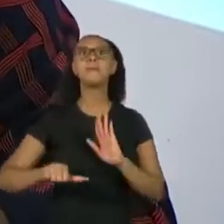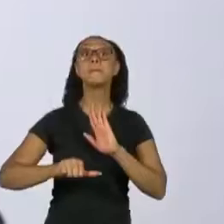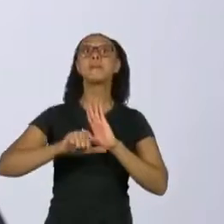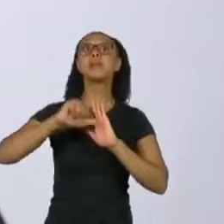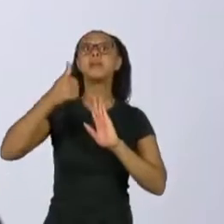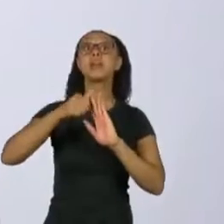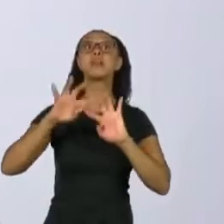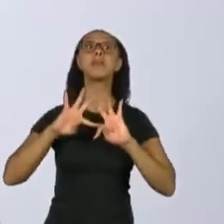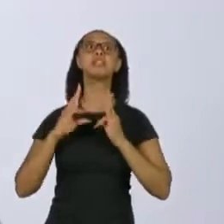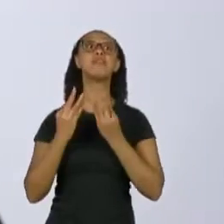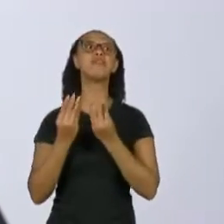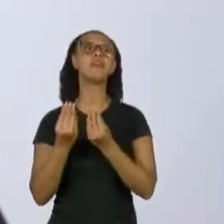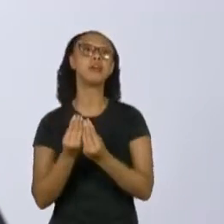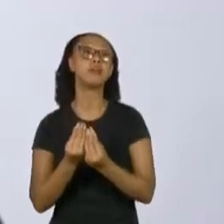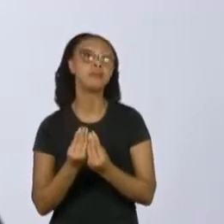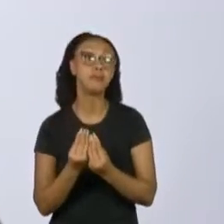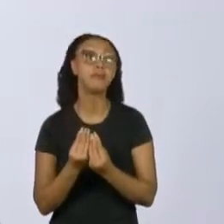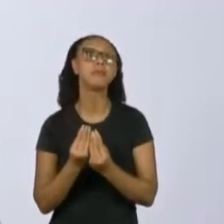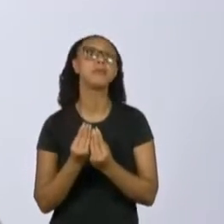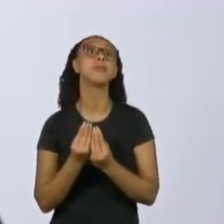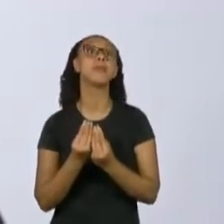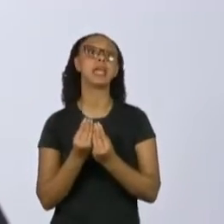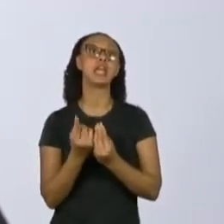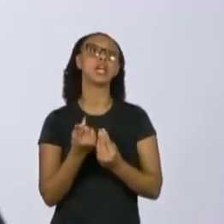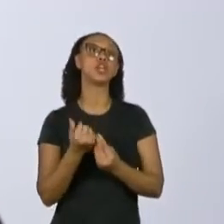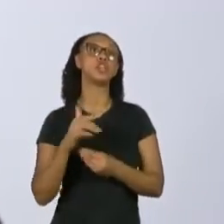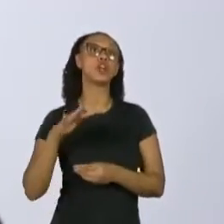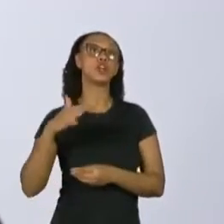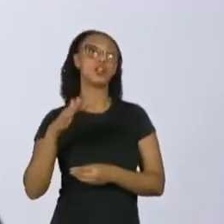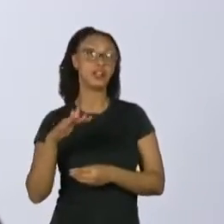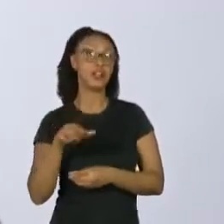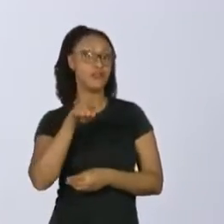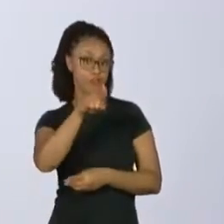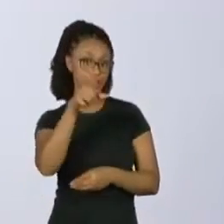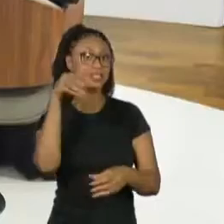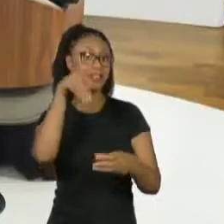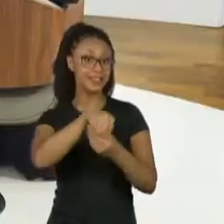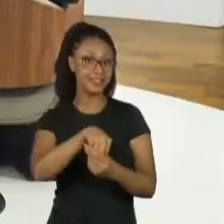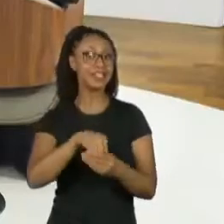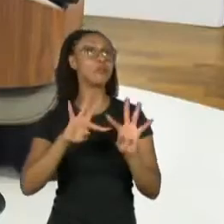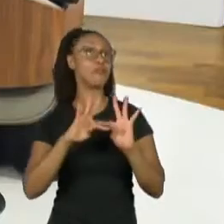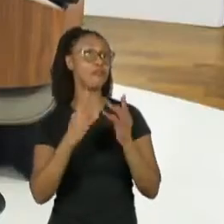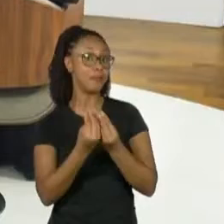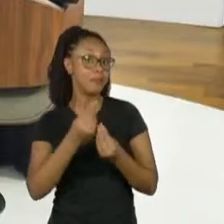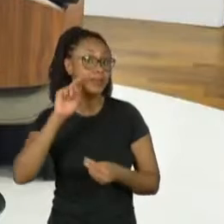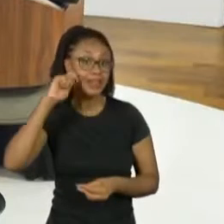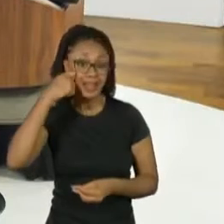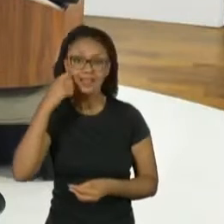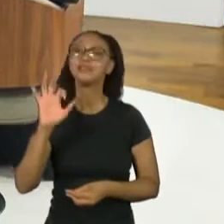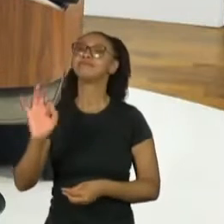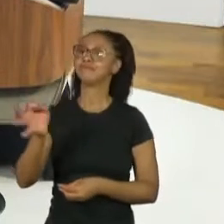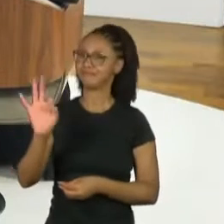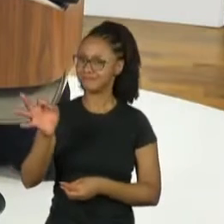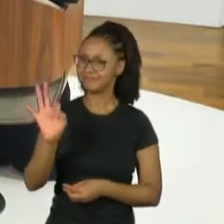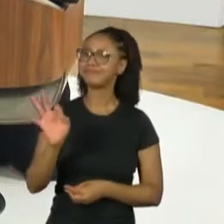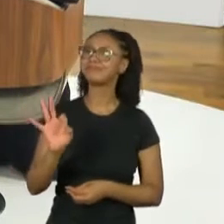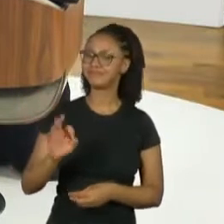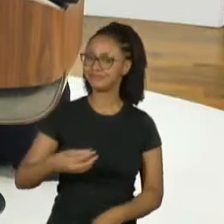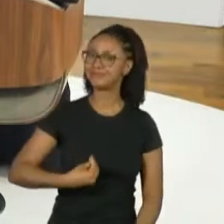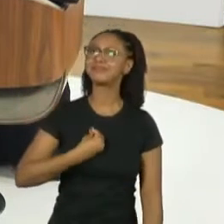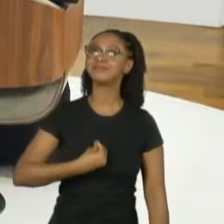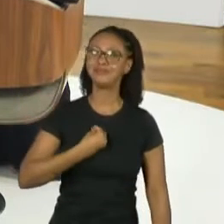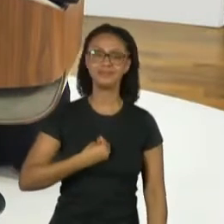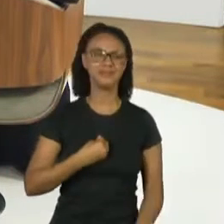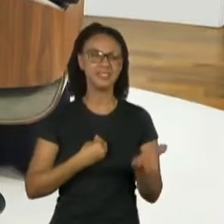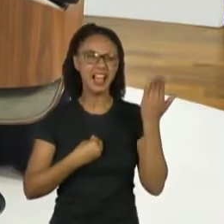média representada na TV brasileira, da qual você faz parte. uma família negra. Uma família negra de classe média. Saiu